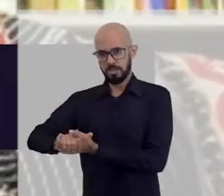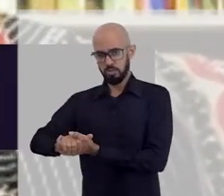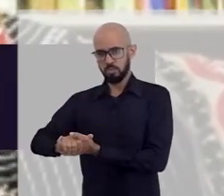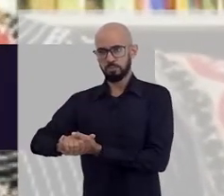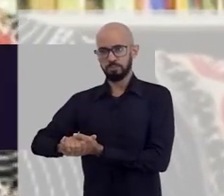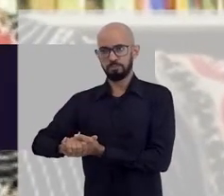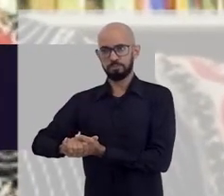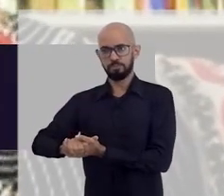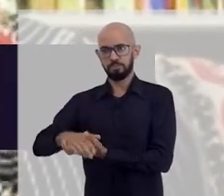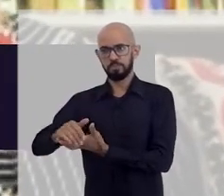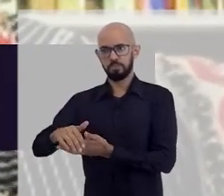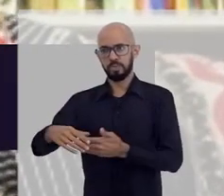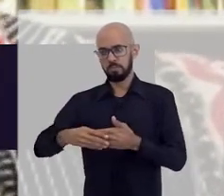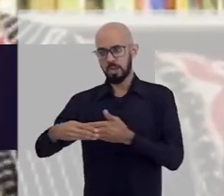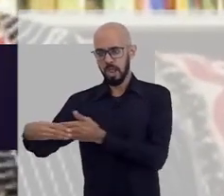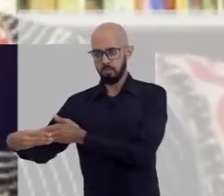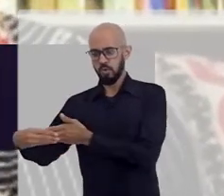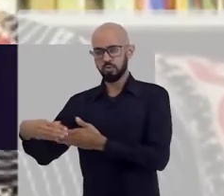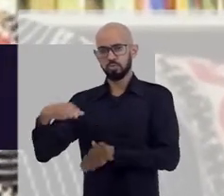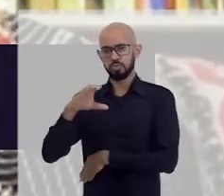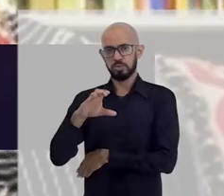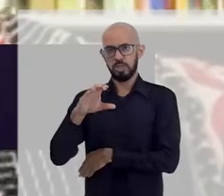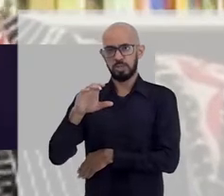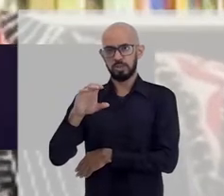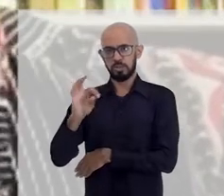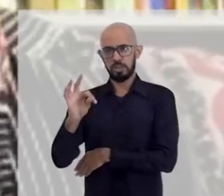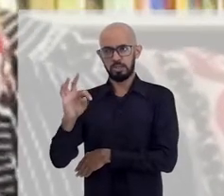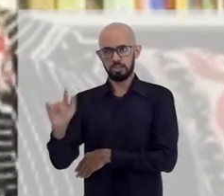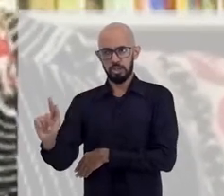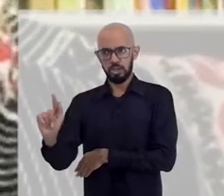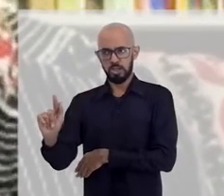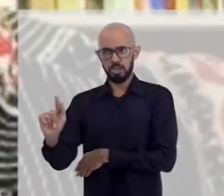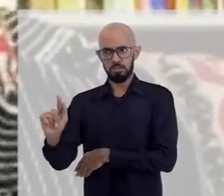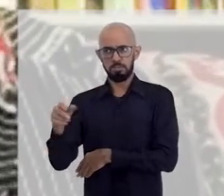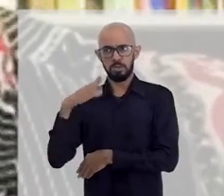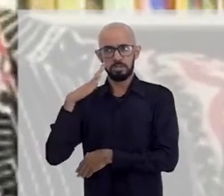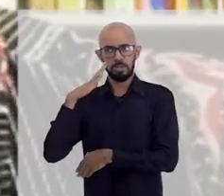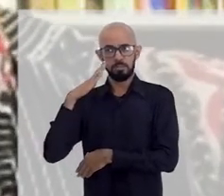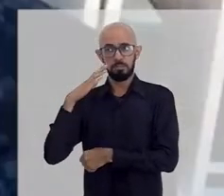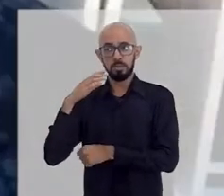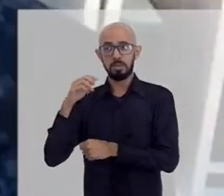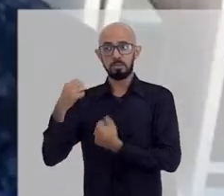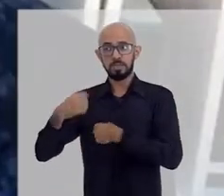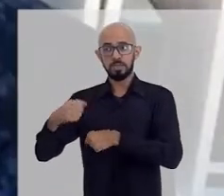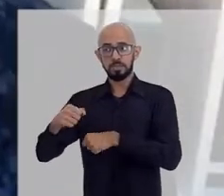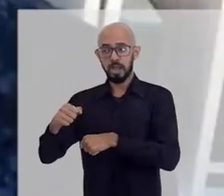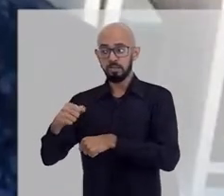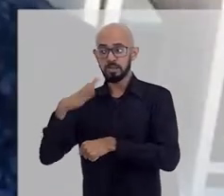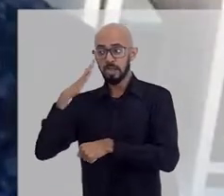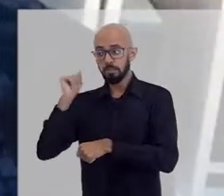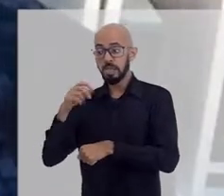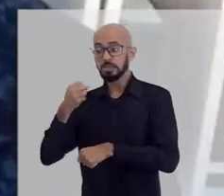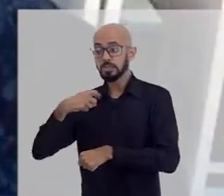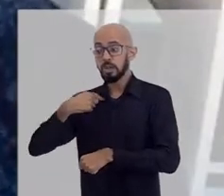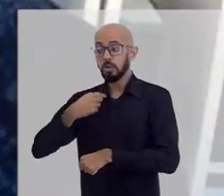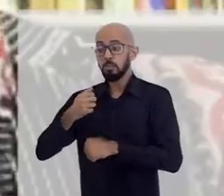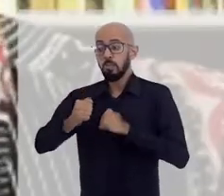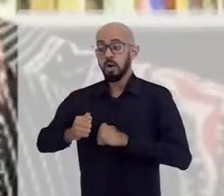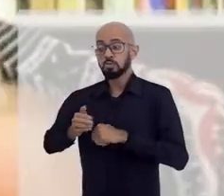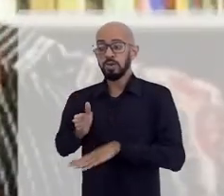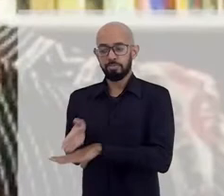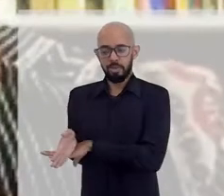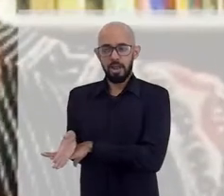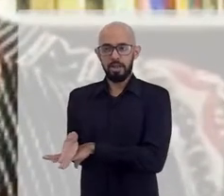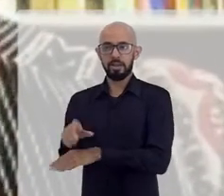ela me disse que ia me levar num CTG, mas ela disse que precisava saber primeiro se eu poderia entrar. Centro de Tradições Gaúcha. Centro de